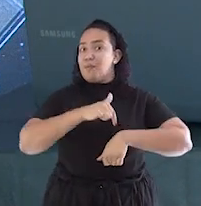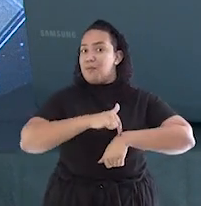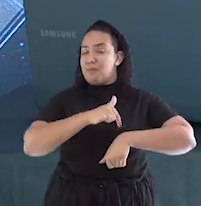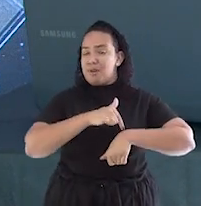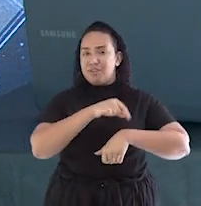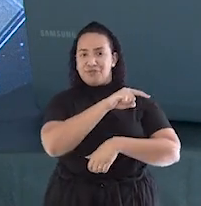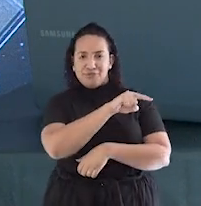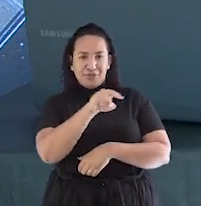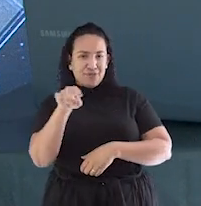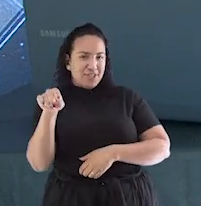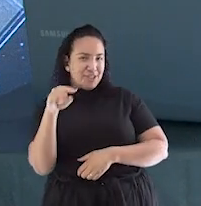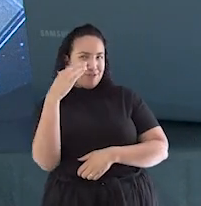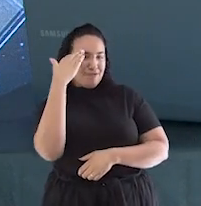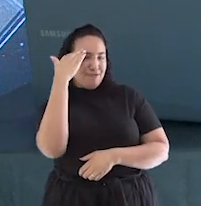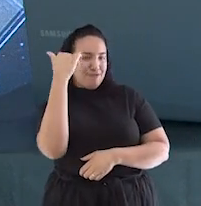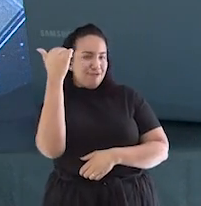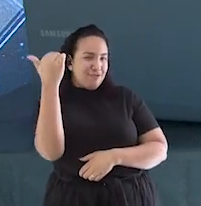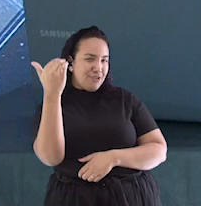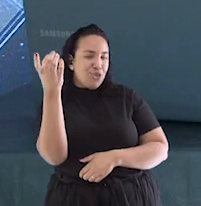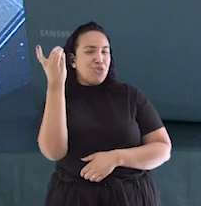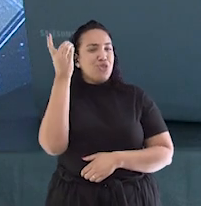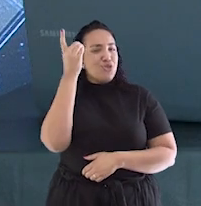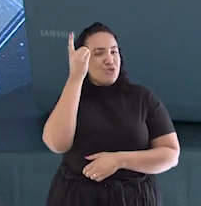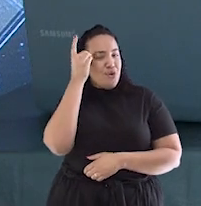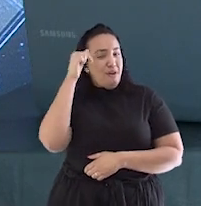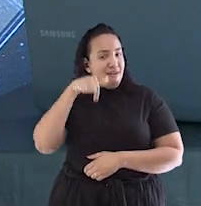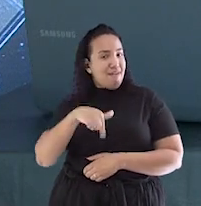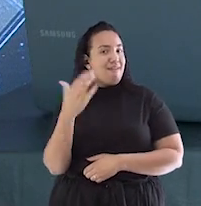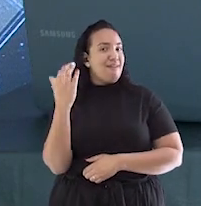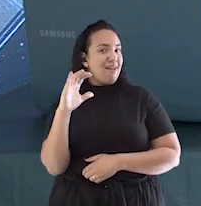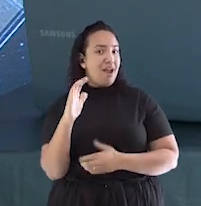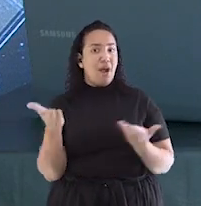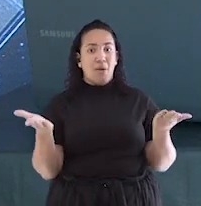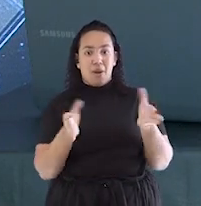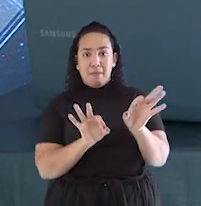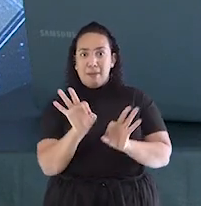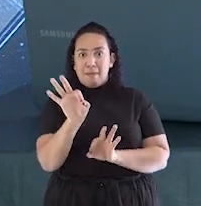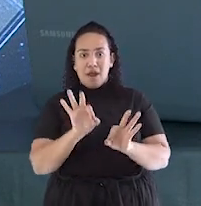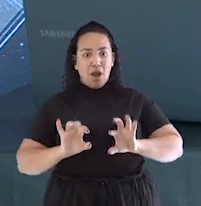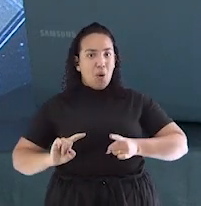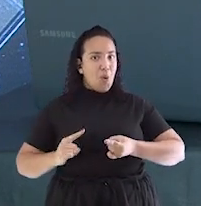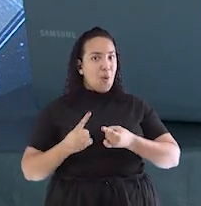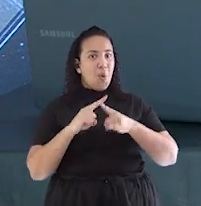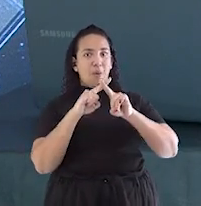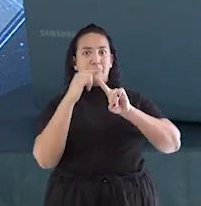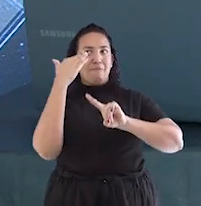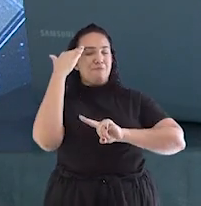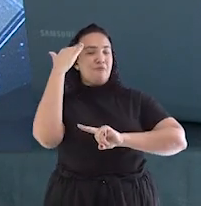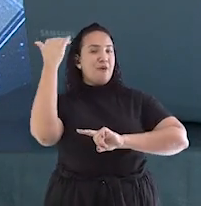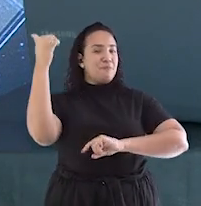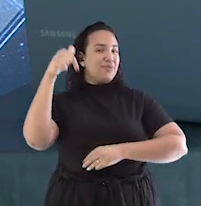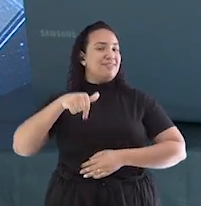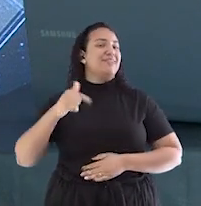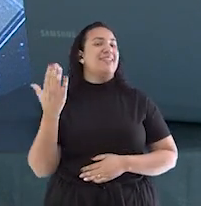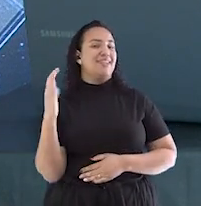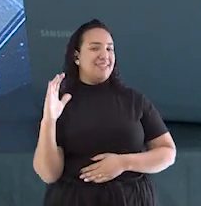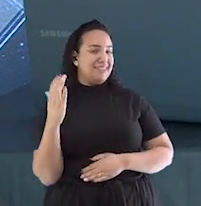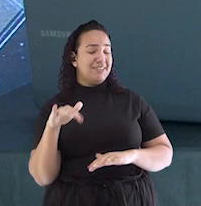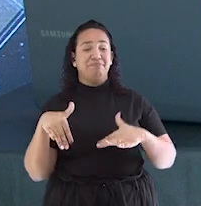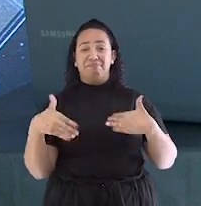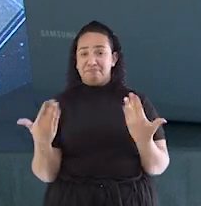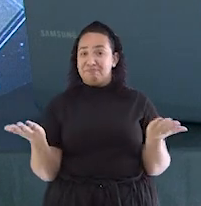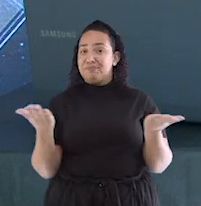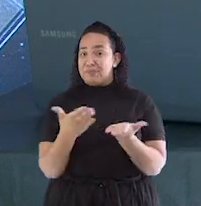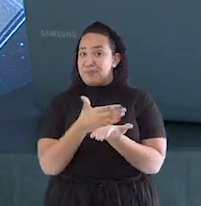musicais de Cariacica se prepararem para a competição que é um sucesso no município. Foi dada a largada